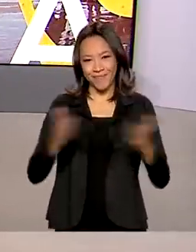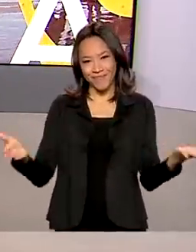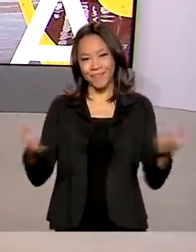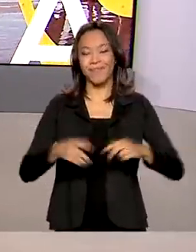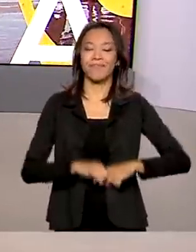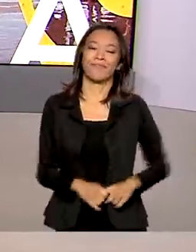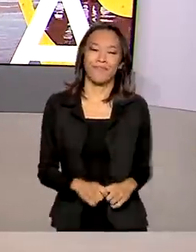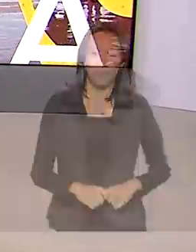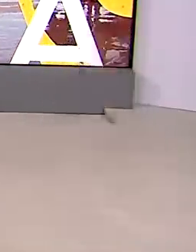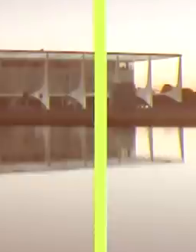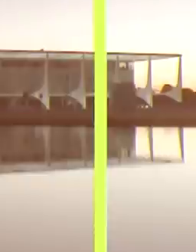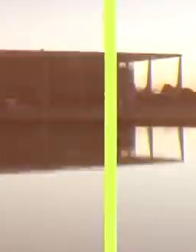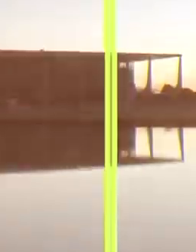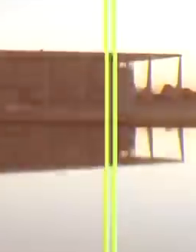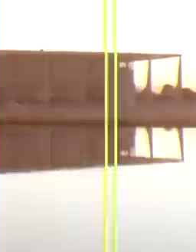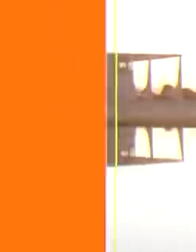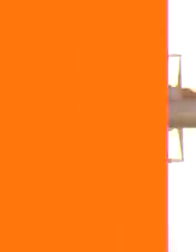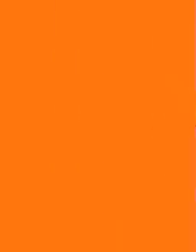começando.